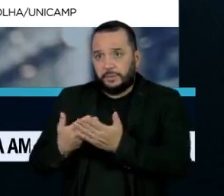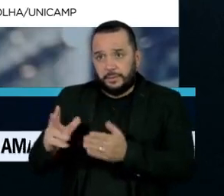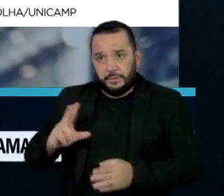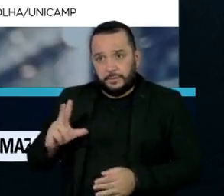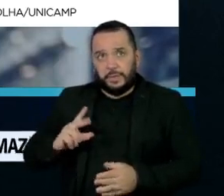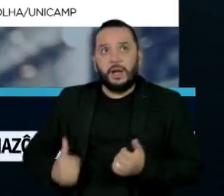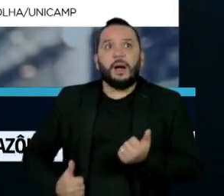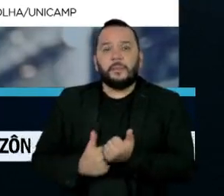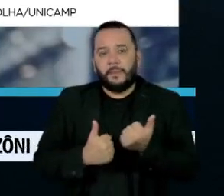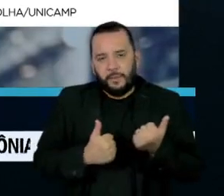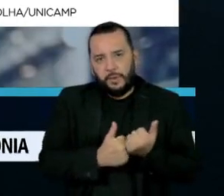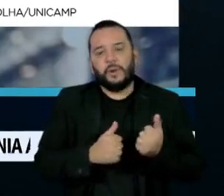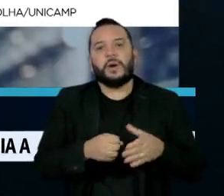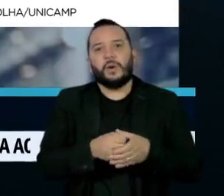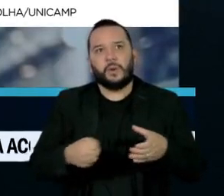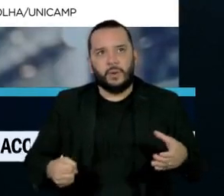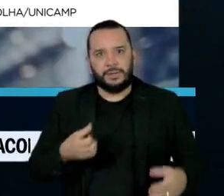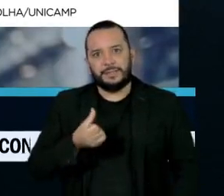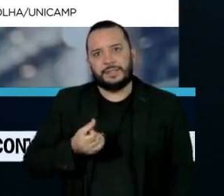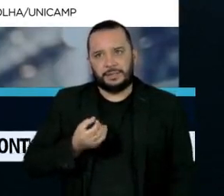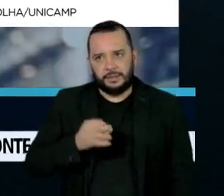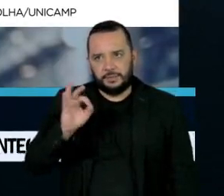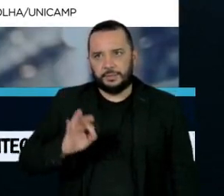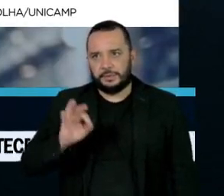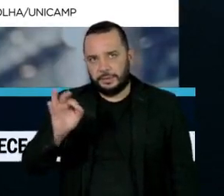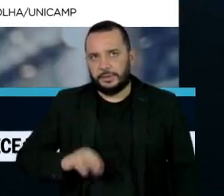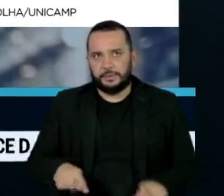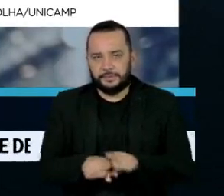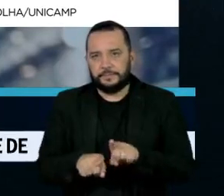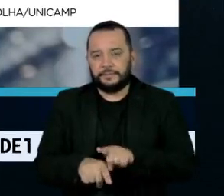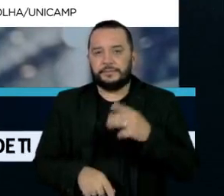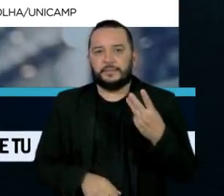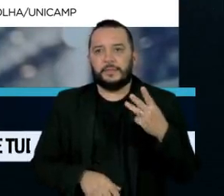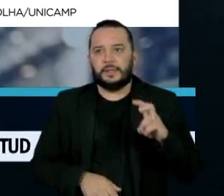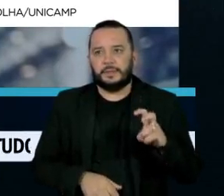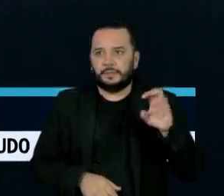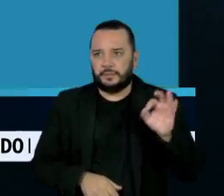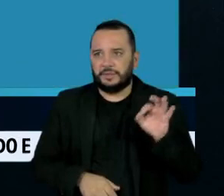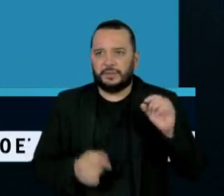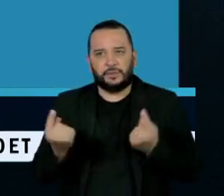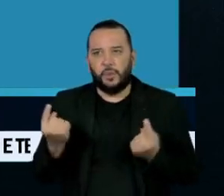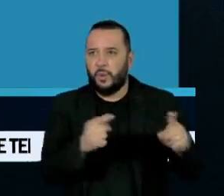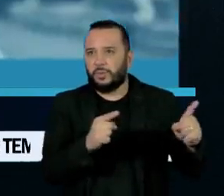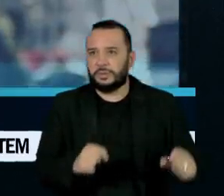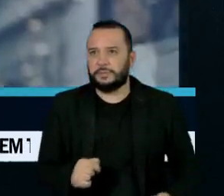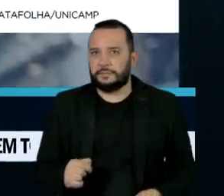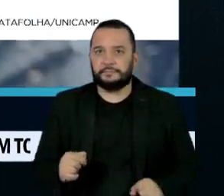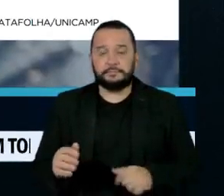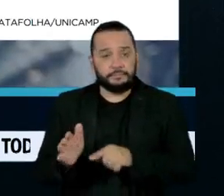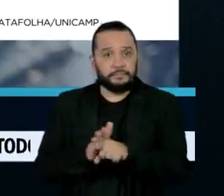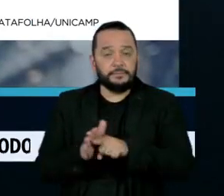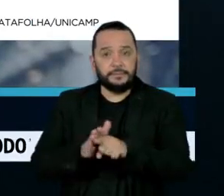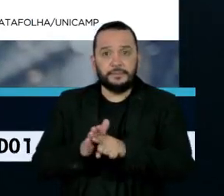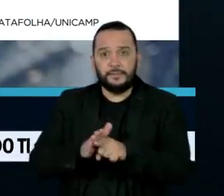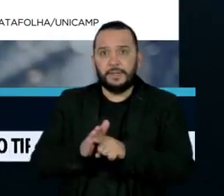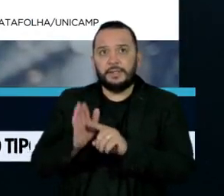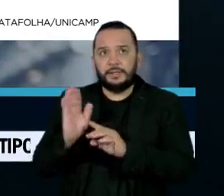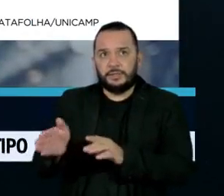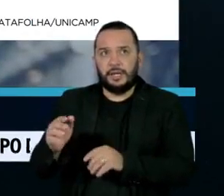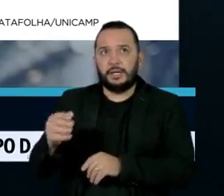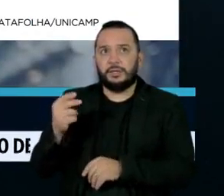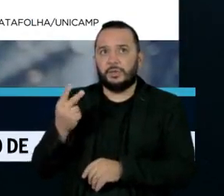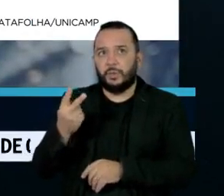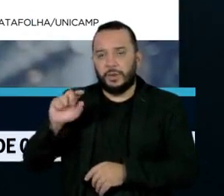o apoio às cotas sobe para 60%, 35% são contra. A pesquisa entrevistou 2.090